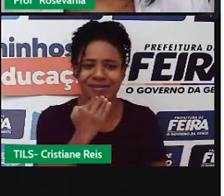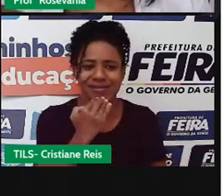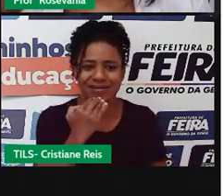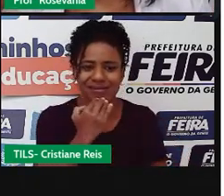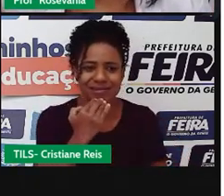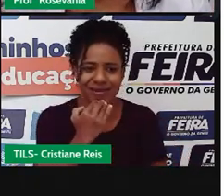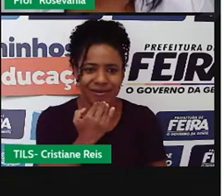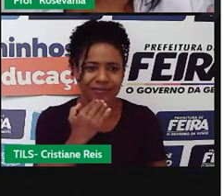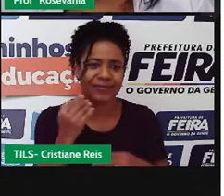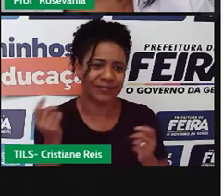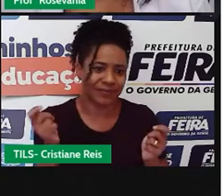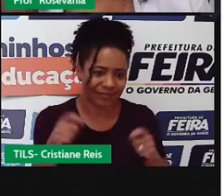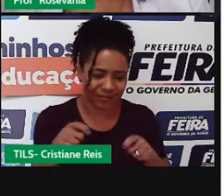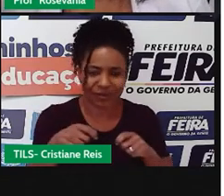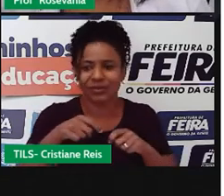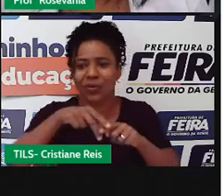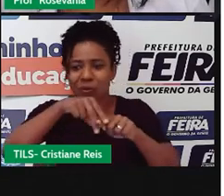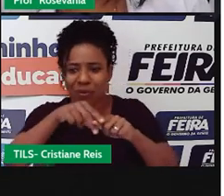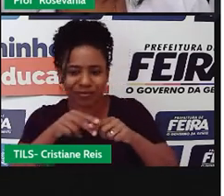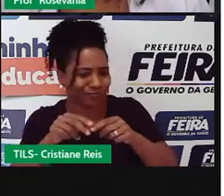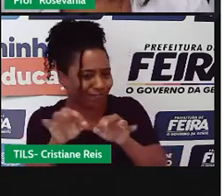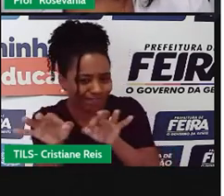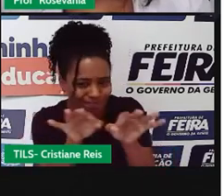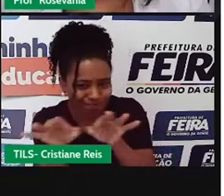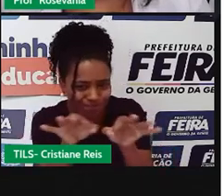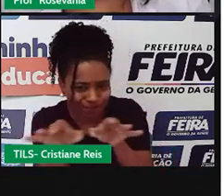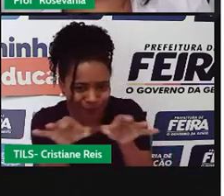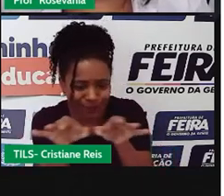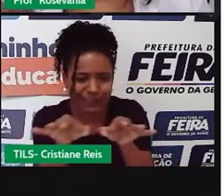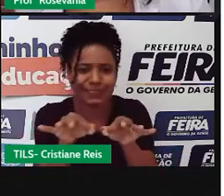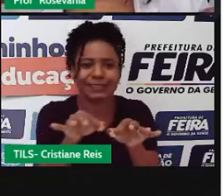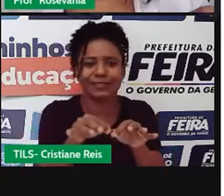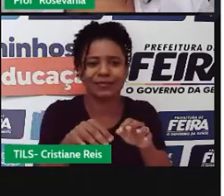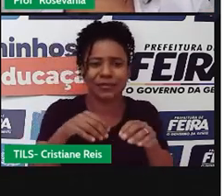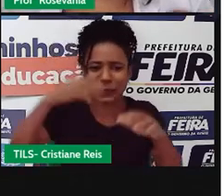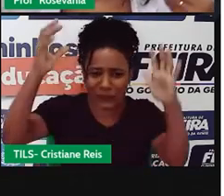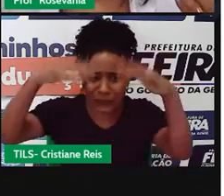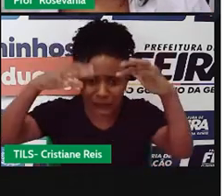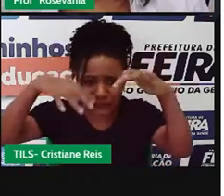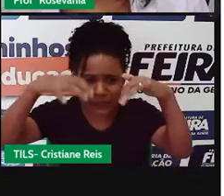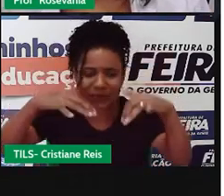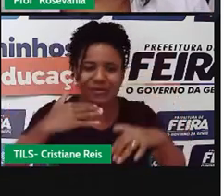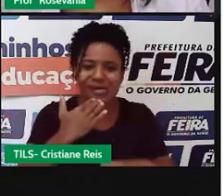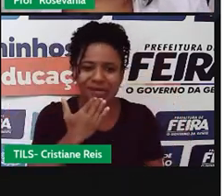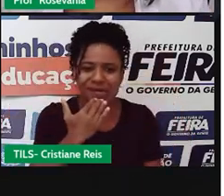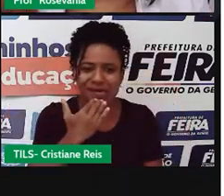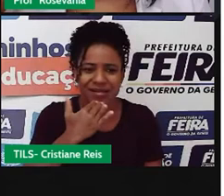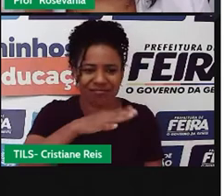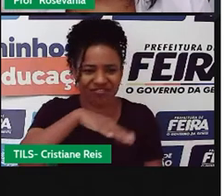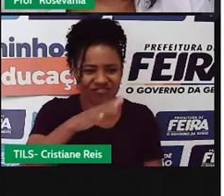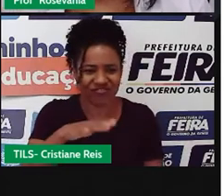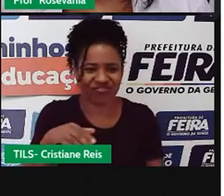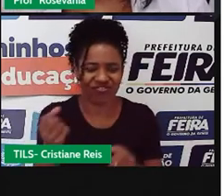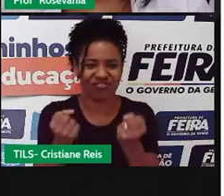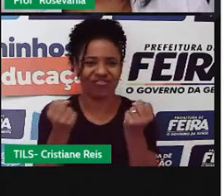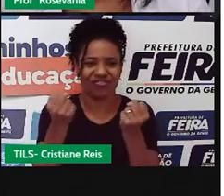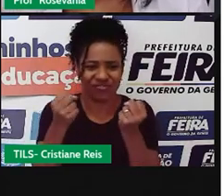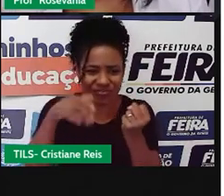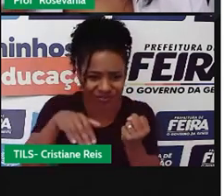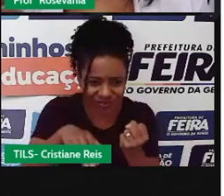conserta, e esburaca de novo, vem as chuvas e esburaca de novo, muitas não são pavimentadas, não são